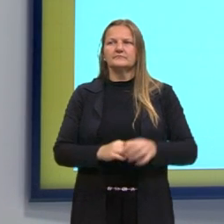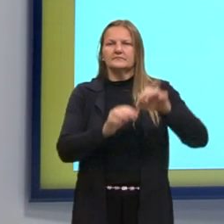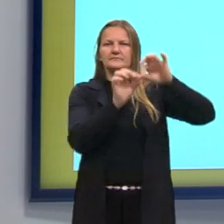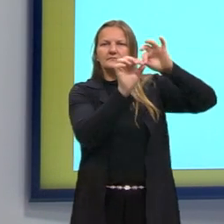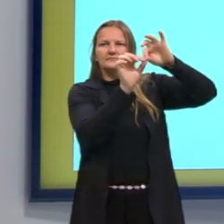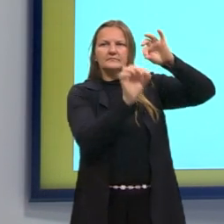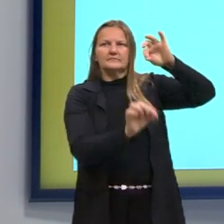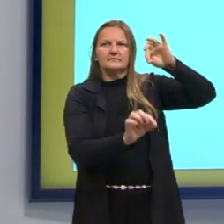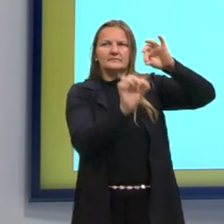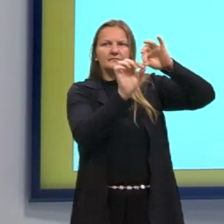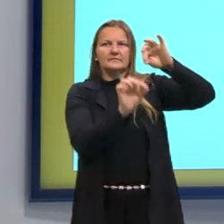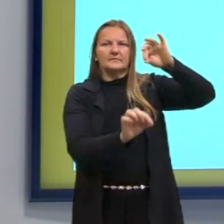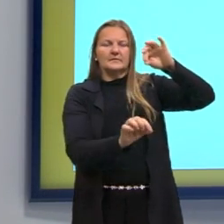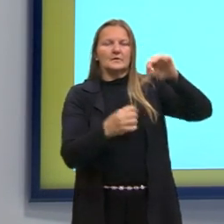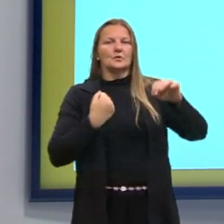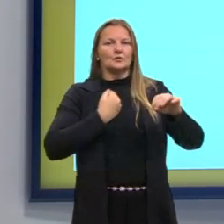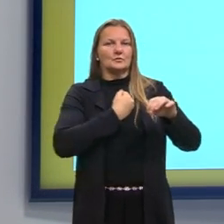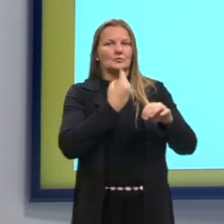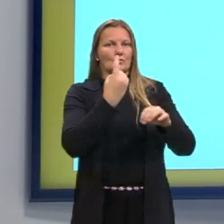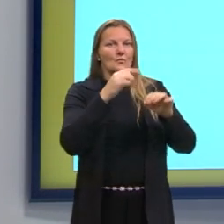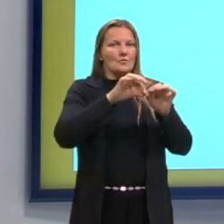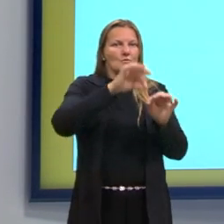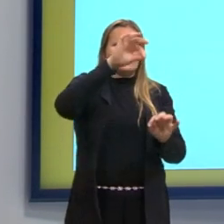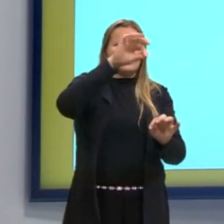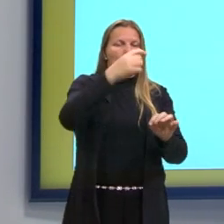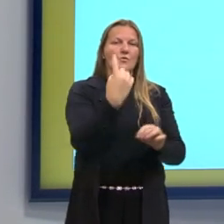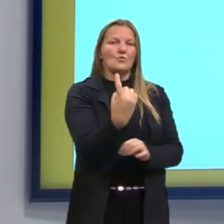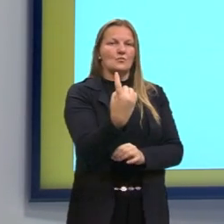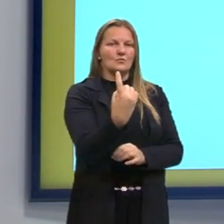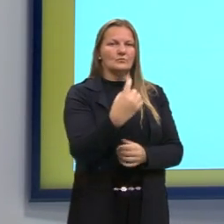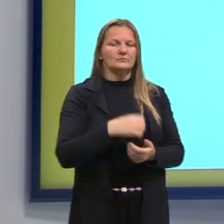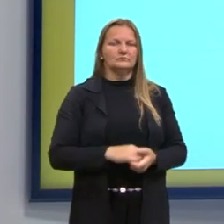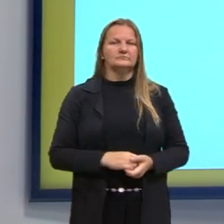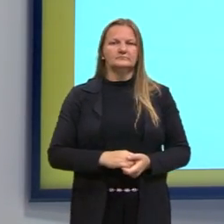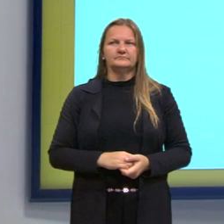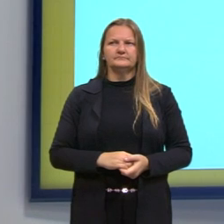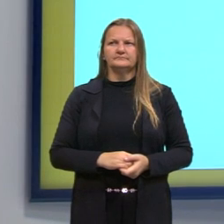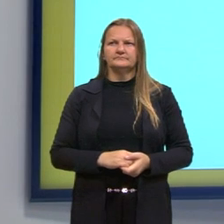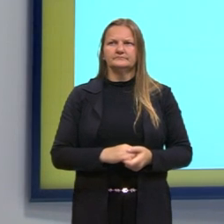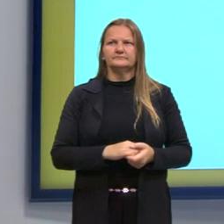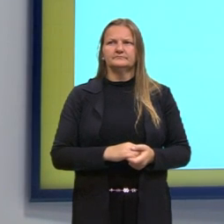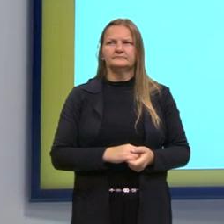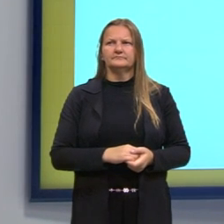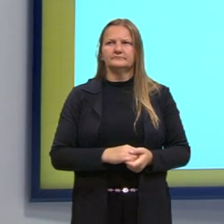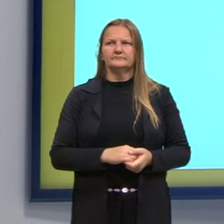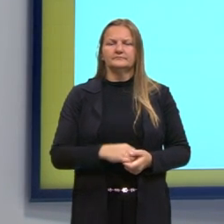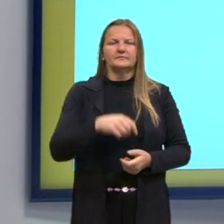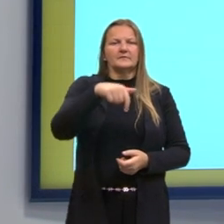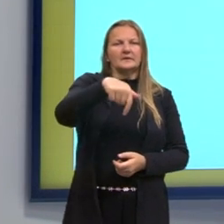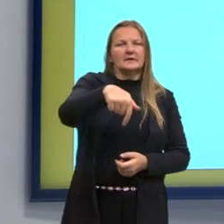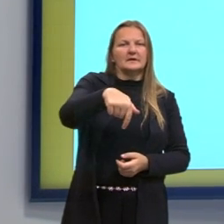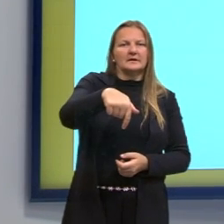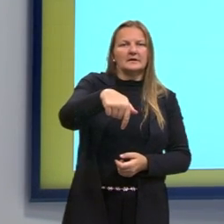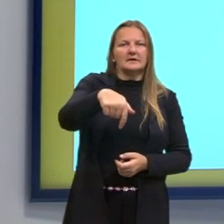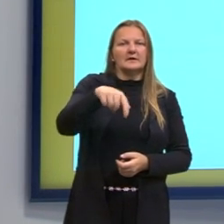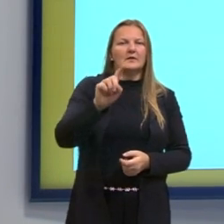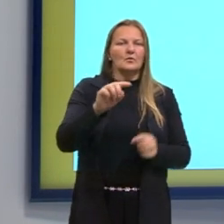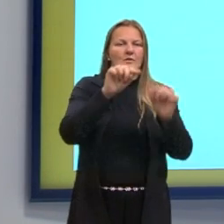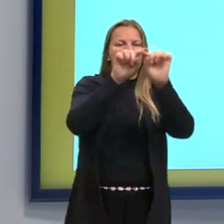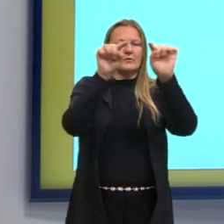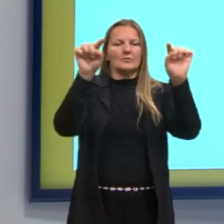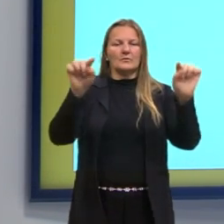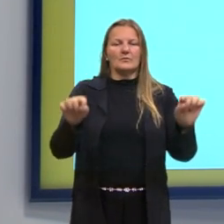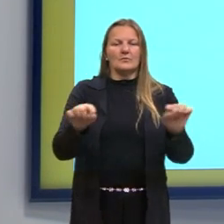O quadrado 1, o lado dele é igual a 1, simplesmente. Eu vou representar, então, por Q1 igual a 1.